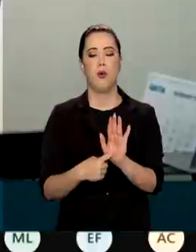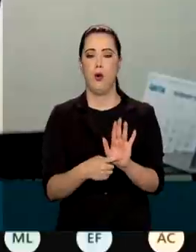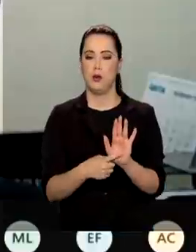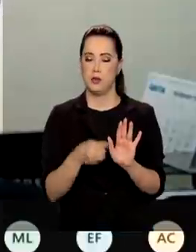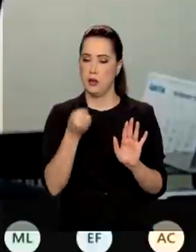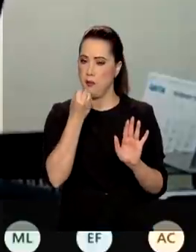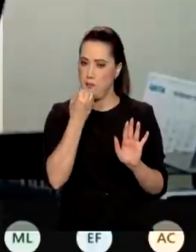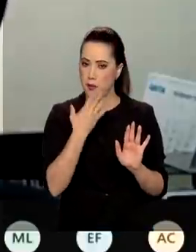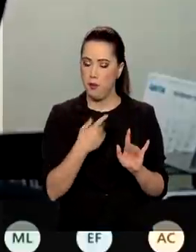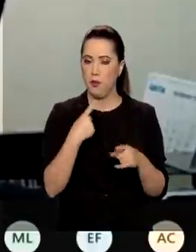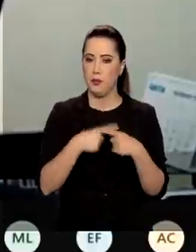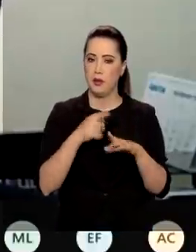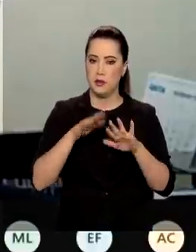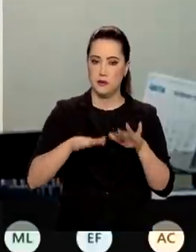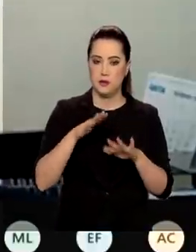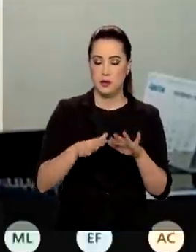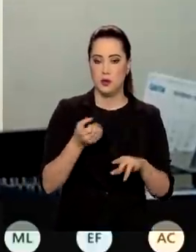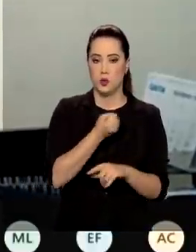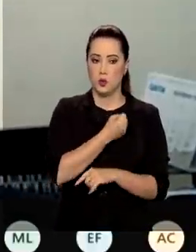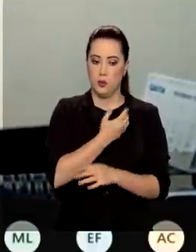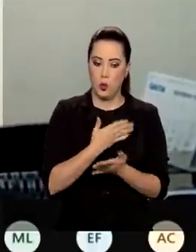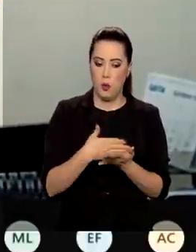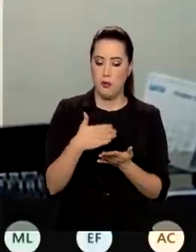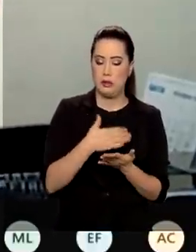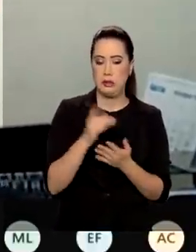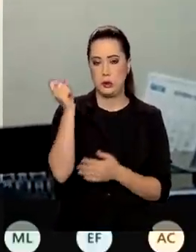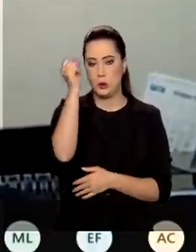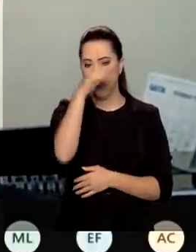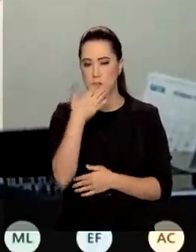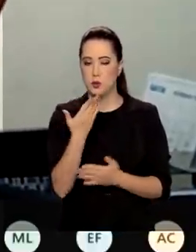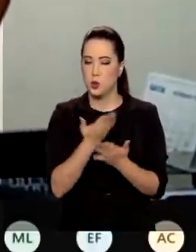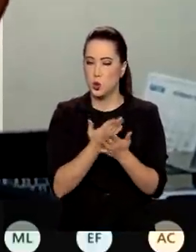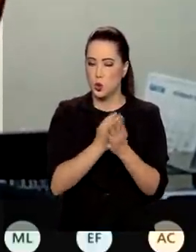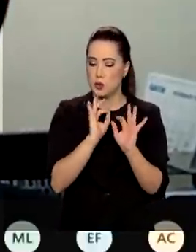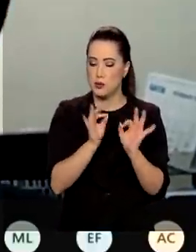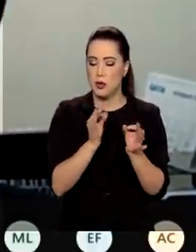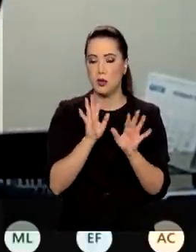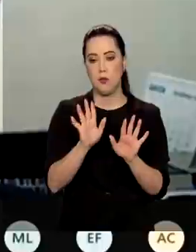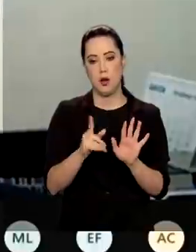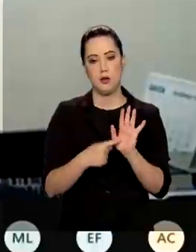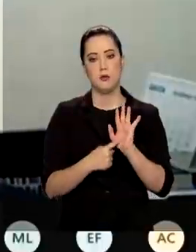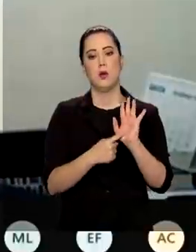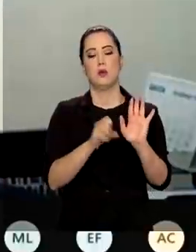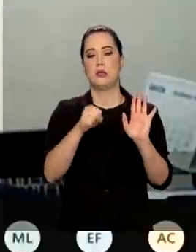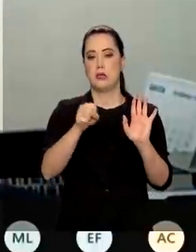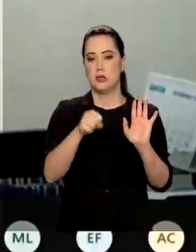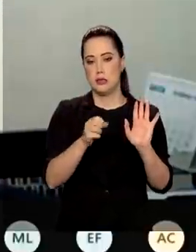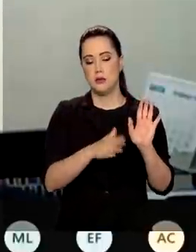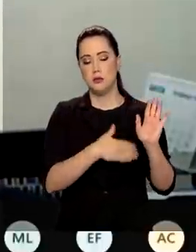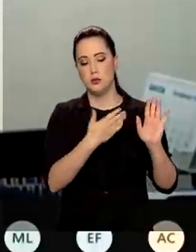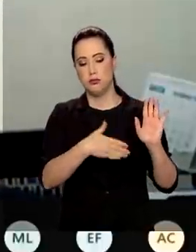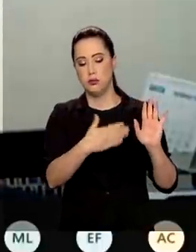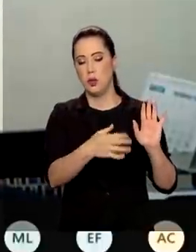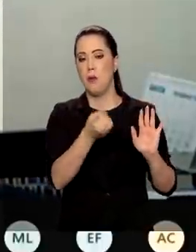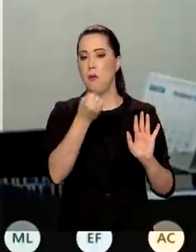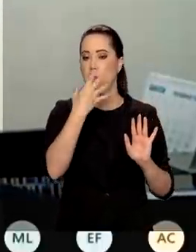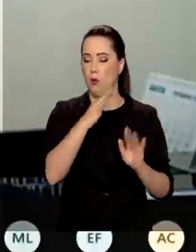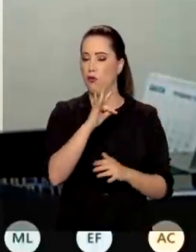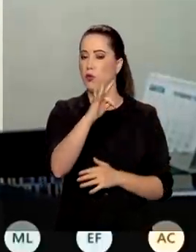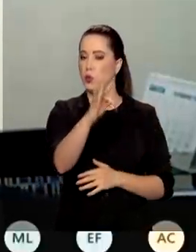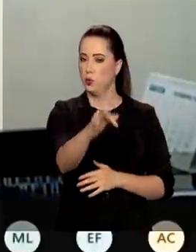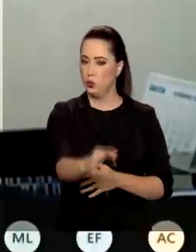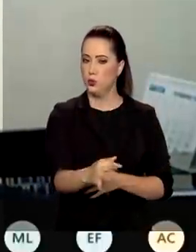ainda sejam difíceis para a gente fazer uma análise mais completa, eles sinalizam sim uma trajetória bastante otimista